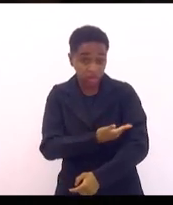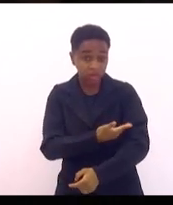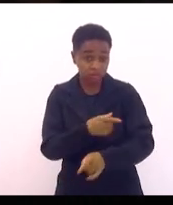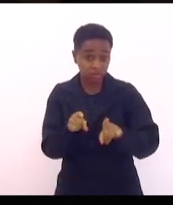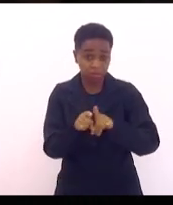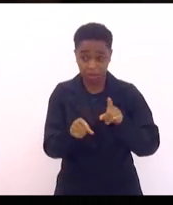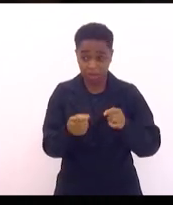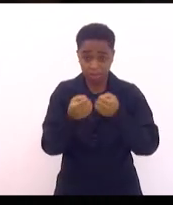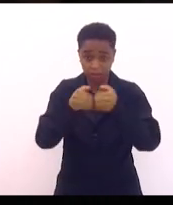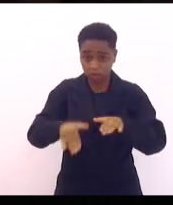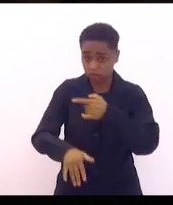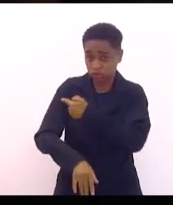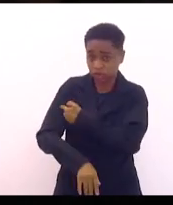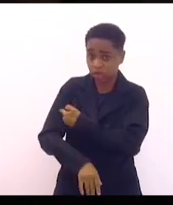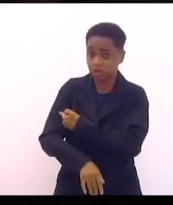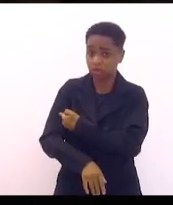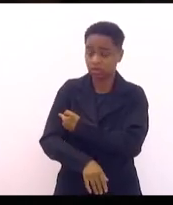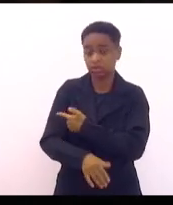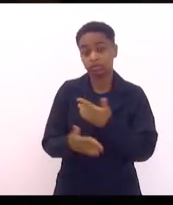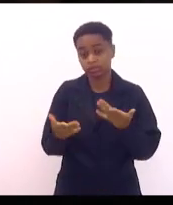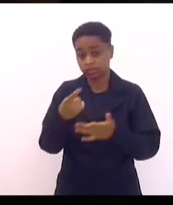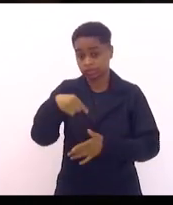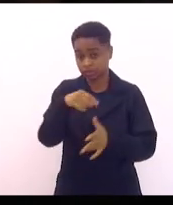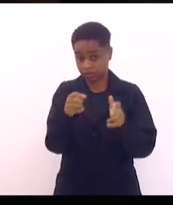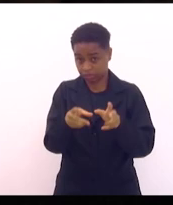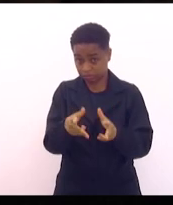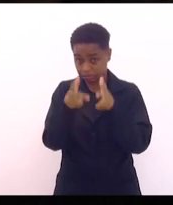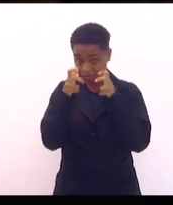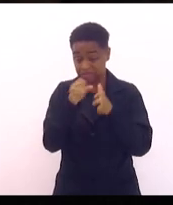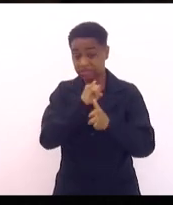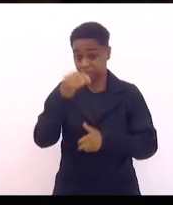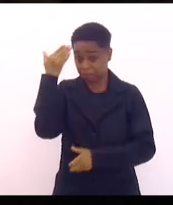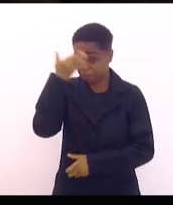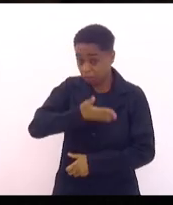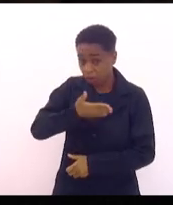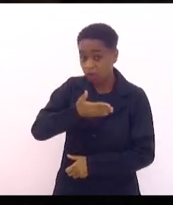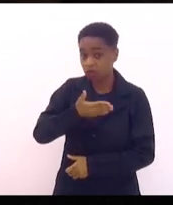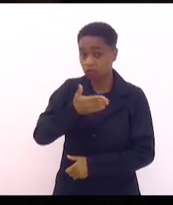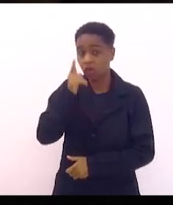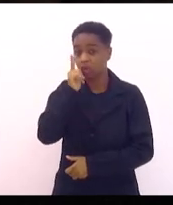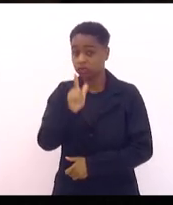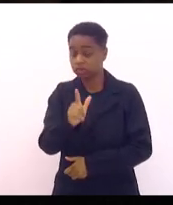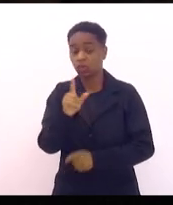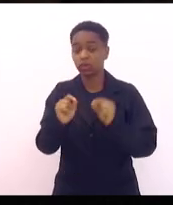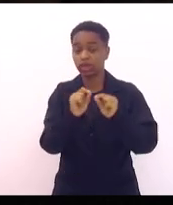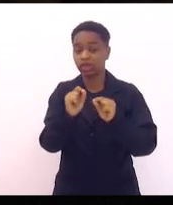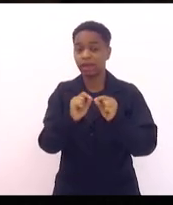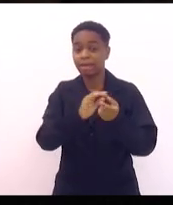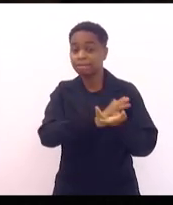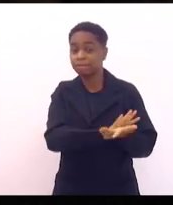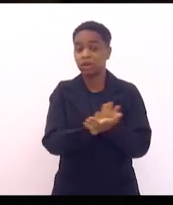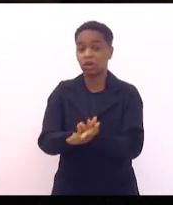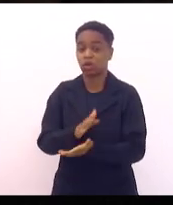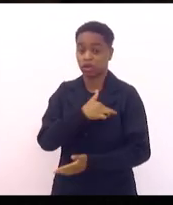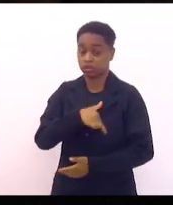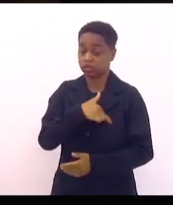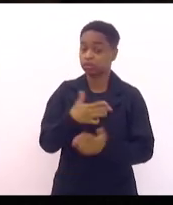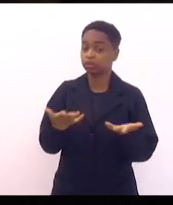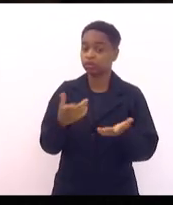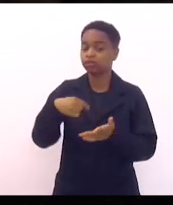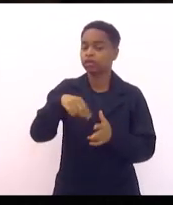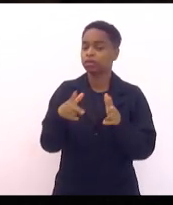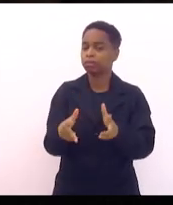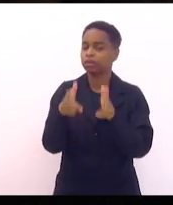Então vocês veem que se for caracterizado, comprovado, um caso de intolerância religiosa, repare o seguinte, as